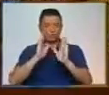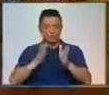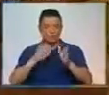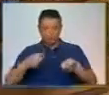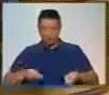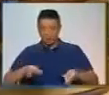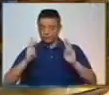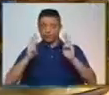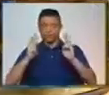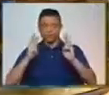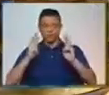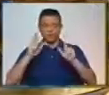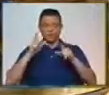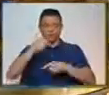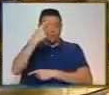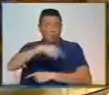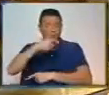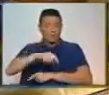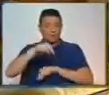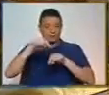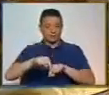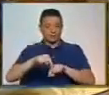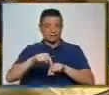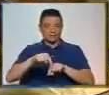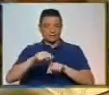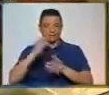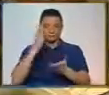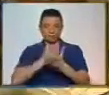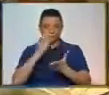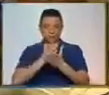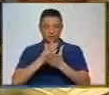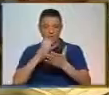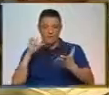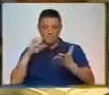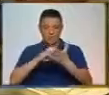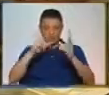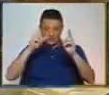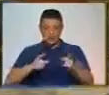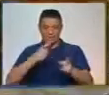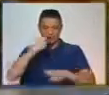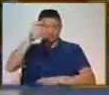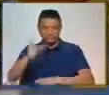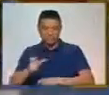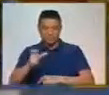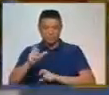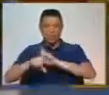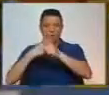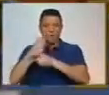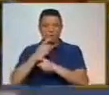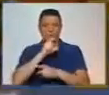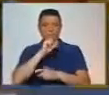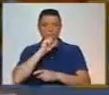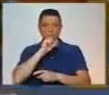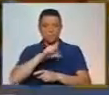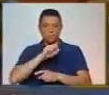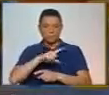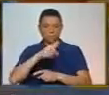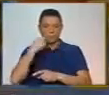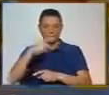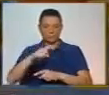estão disponíveis aqui como amostras únicas, uma vez que eles são exclusivos desses mesmos clientes. E onde podemos encontrar